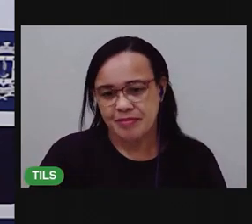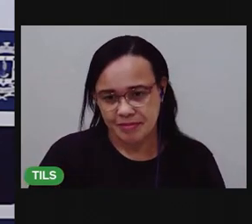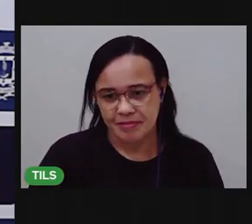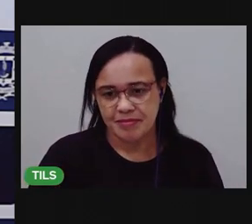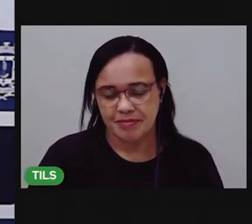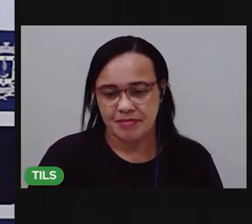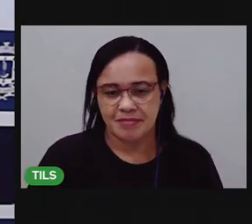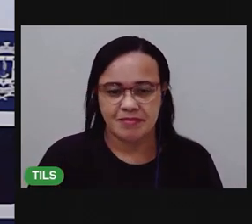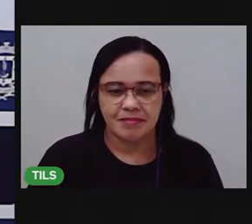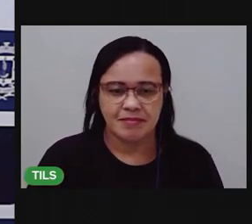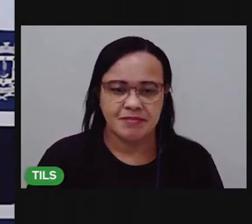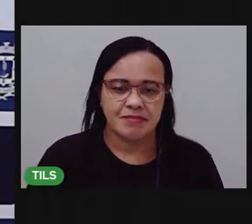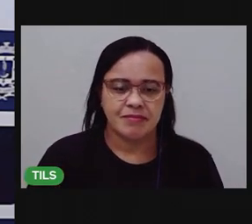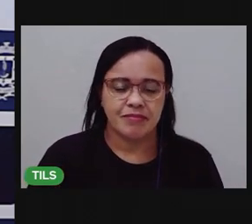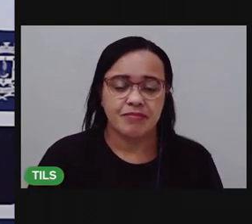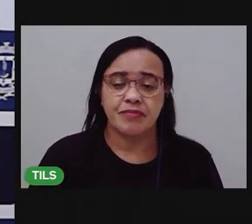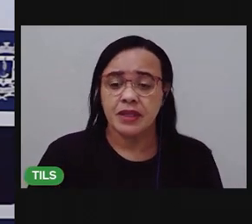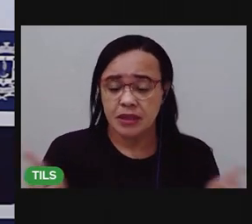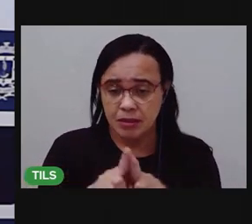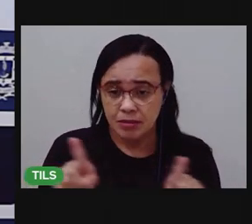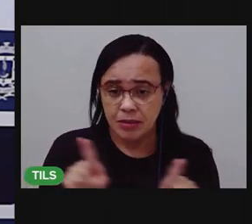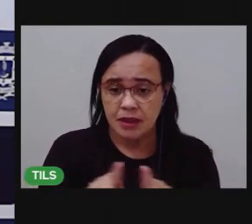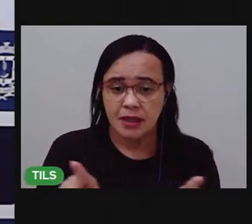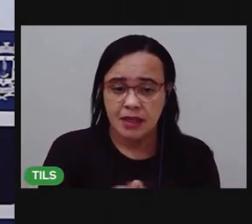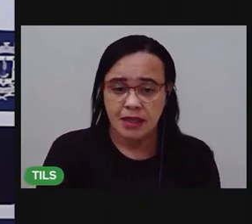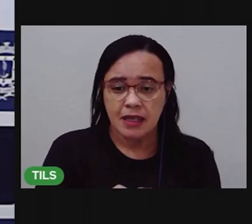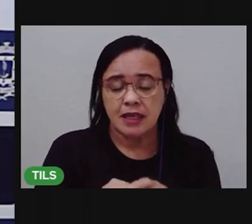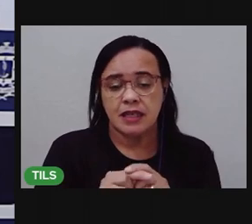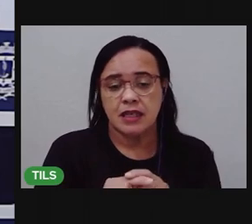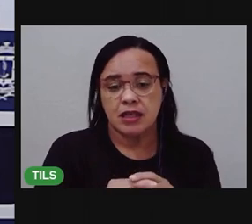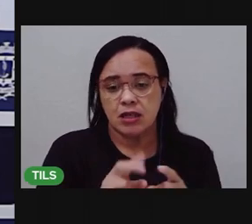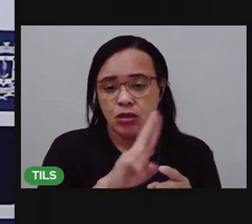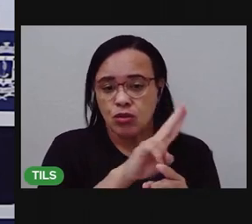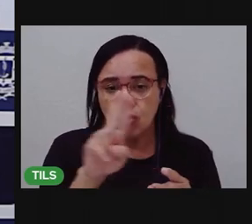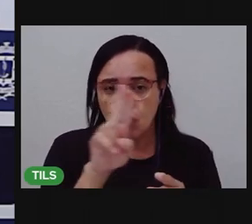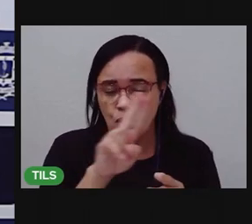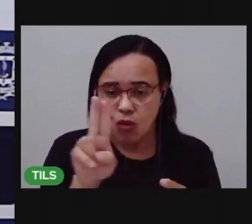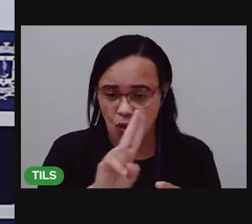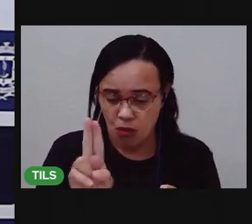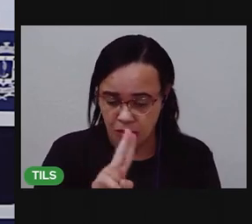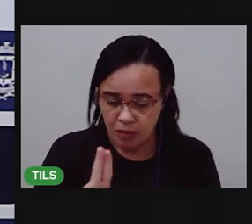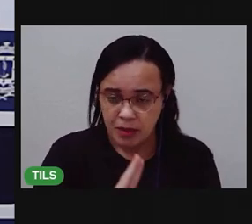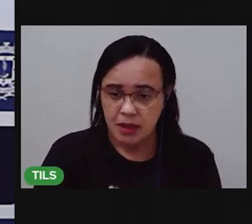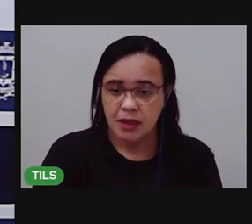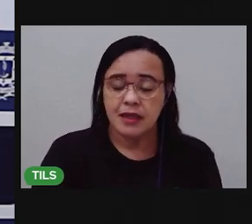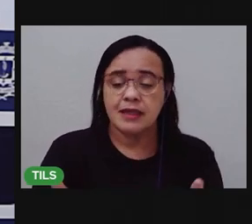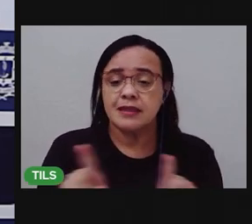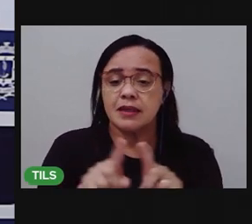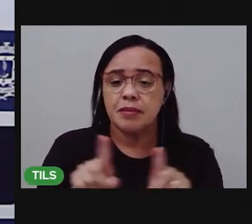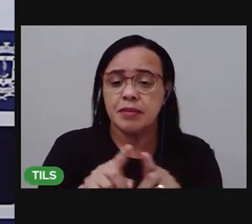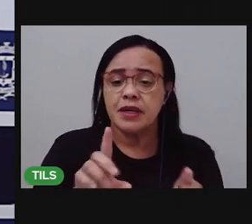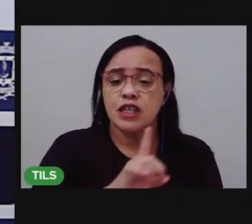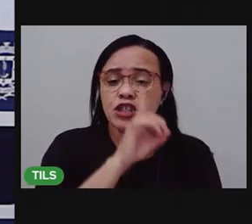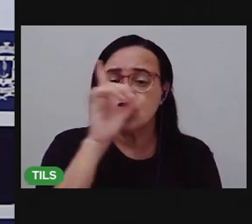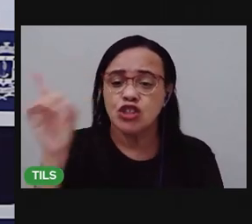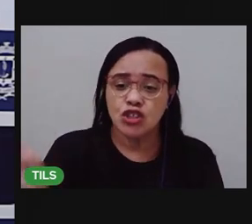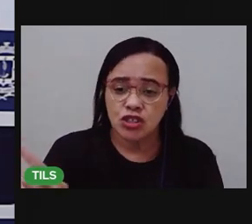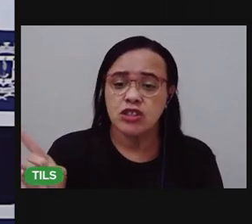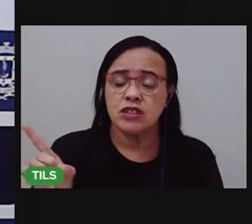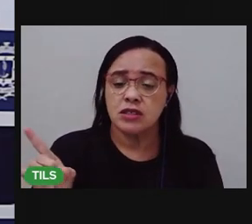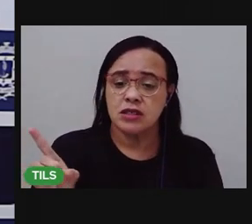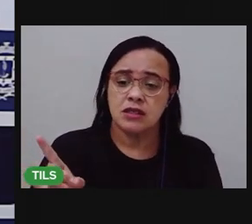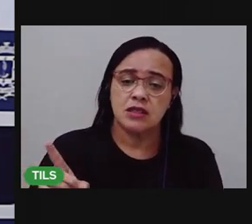nos rótulos, a gente consegue ver a data de validade, a tabela de informação profissional,